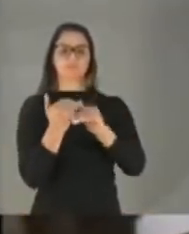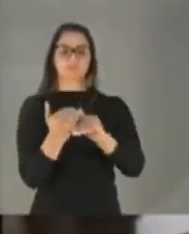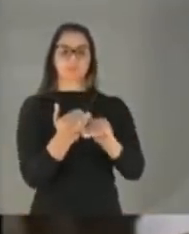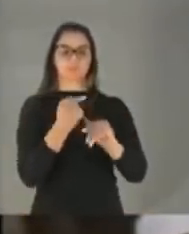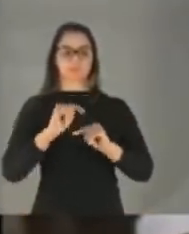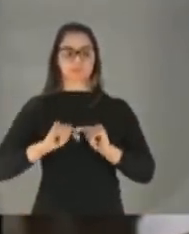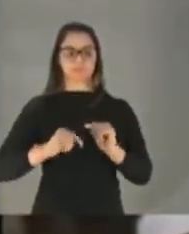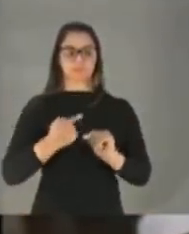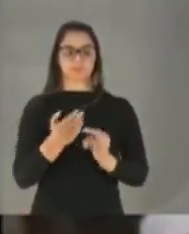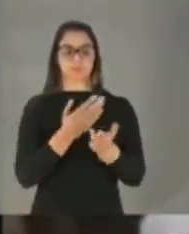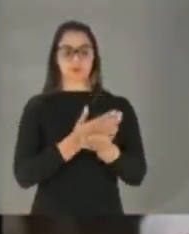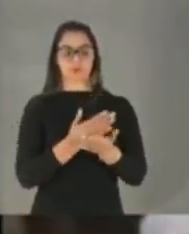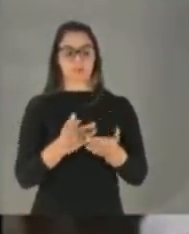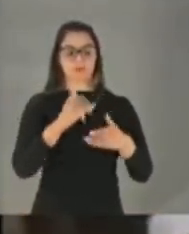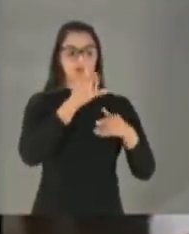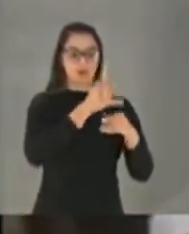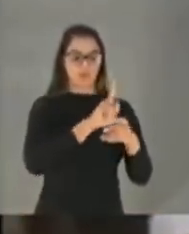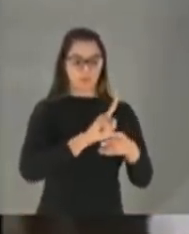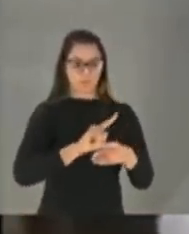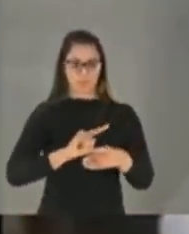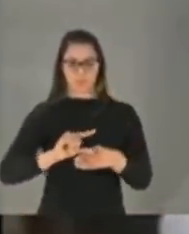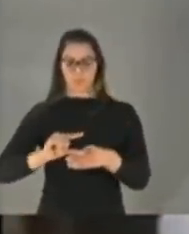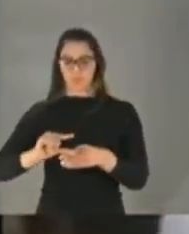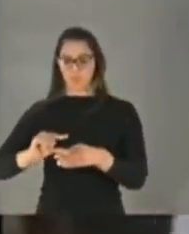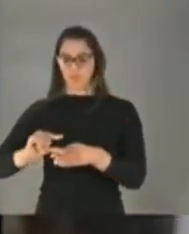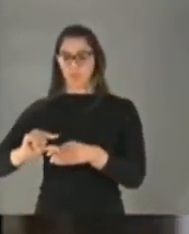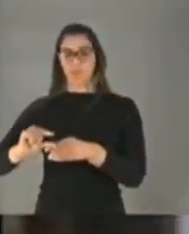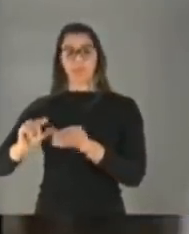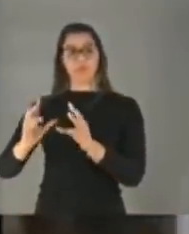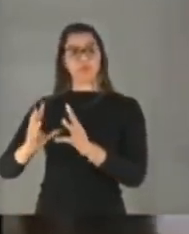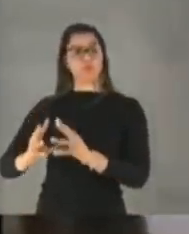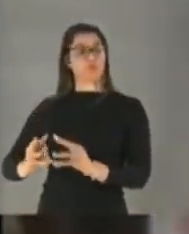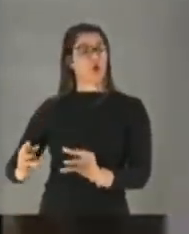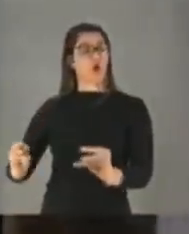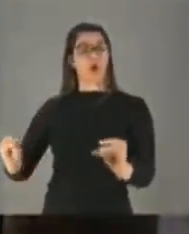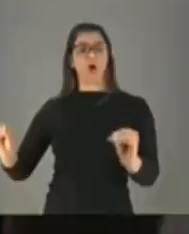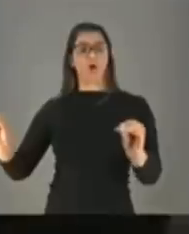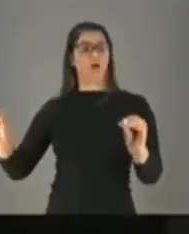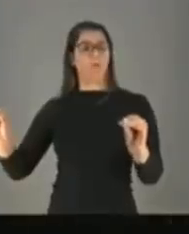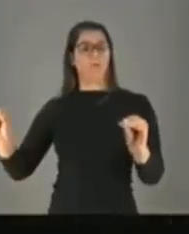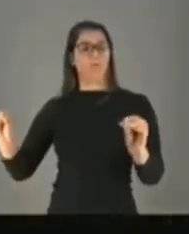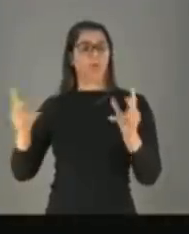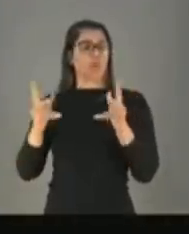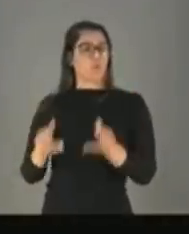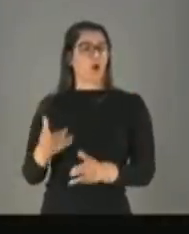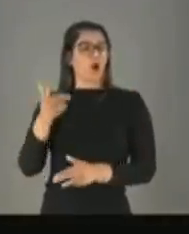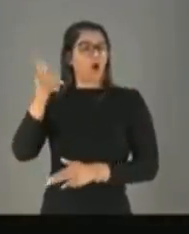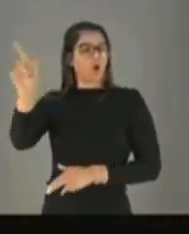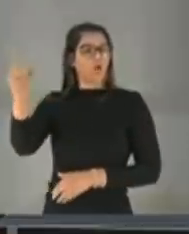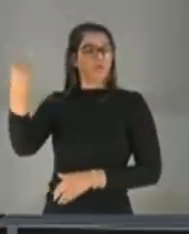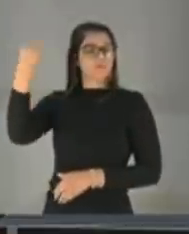Depois começa a diminuir, diminuir e vai embora. Como muitas outras epidemias.